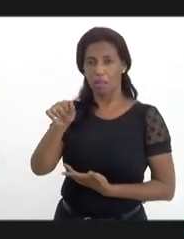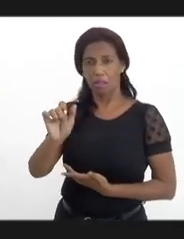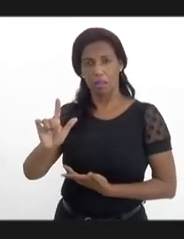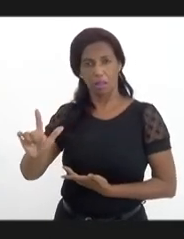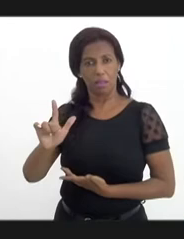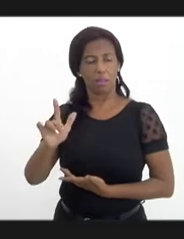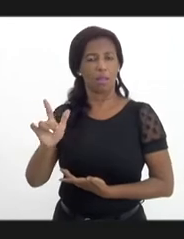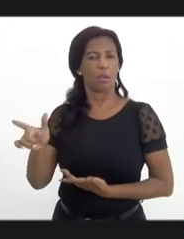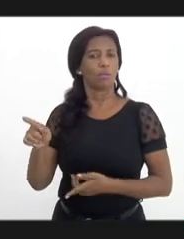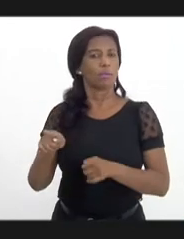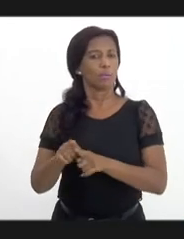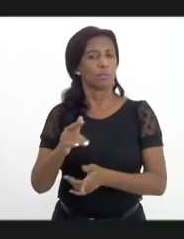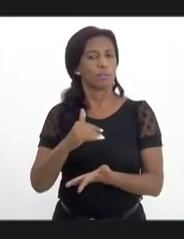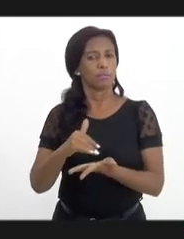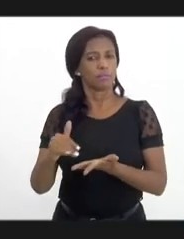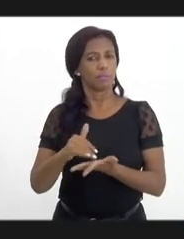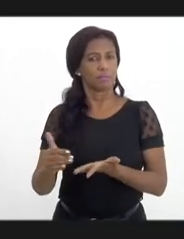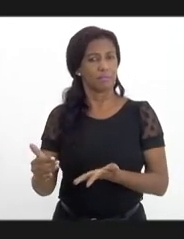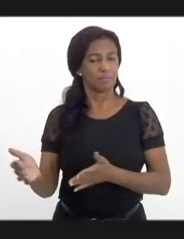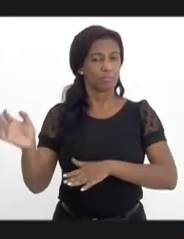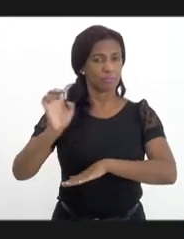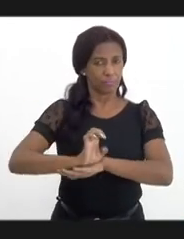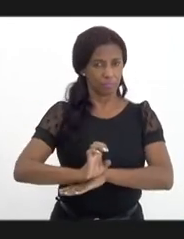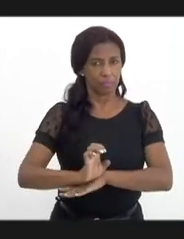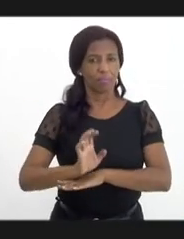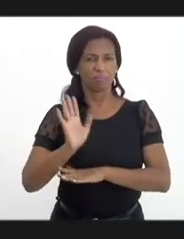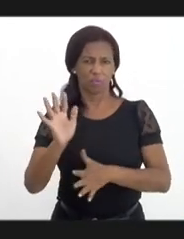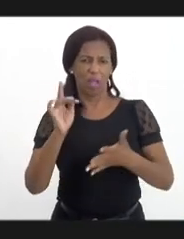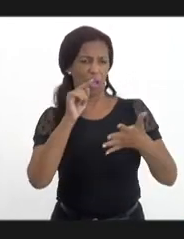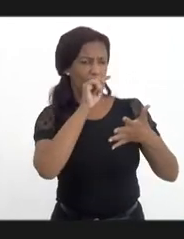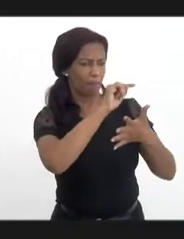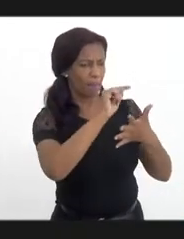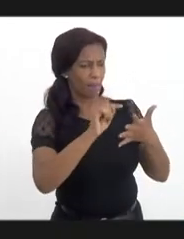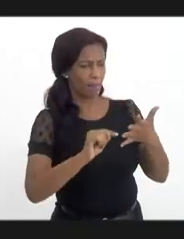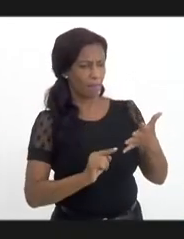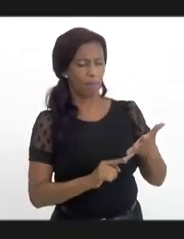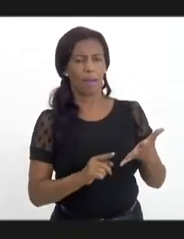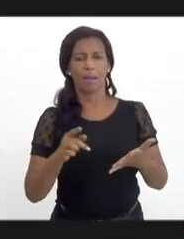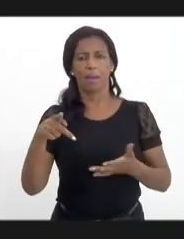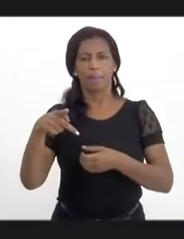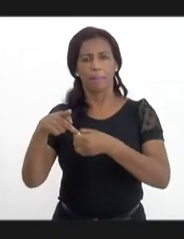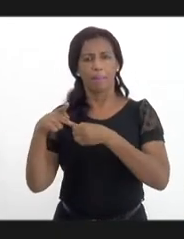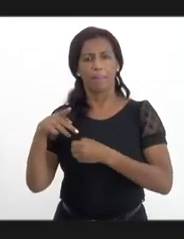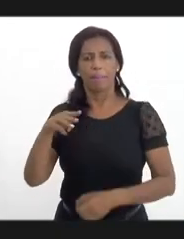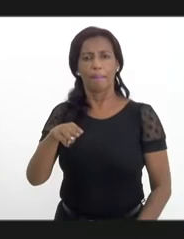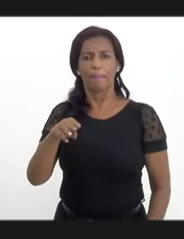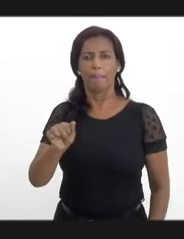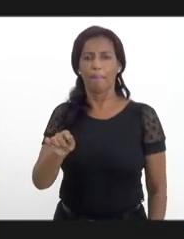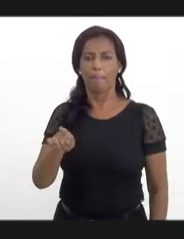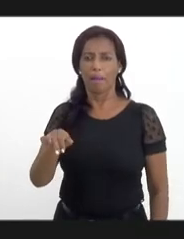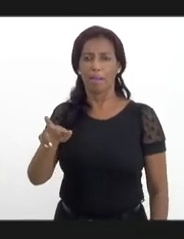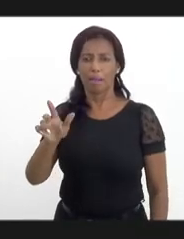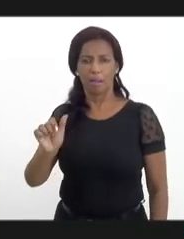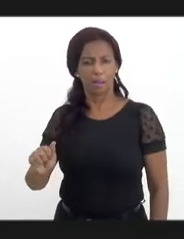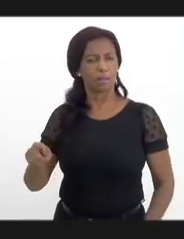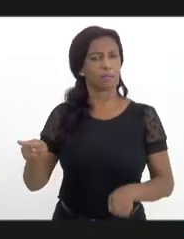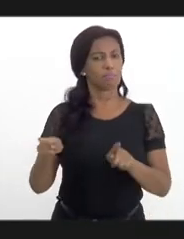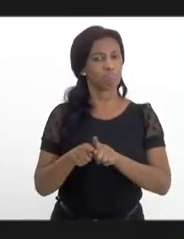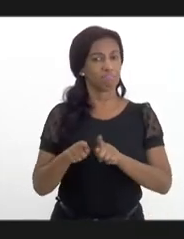de Estado, pontuou isso, a promotora Madalena também. Temos que